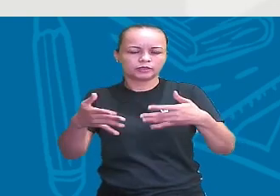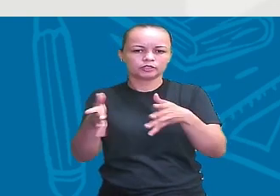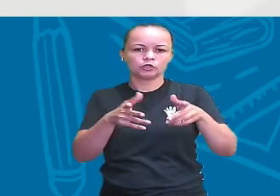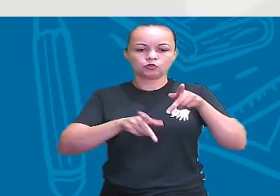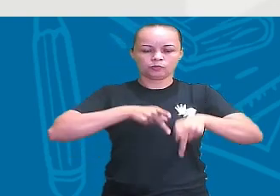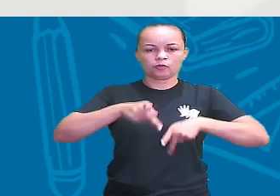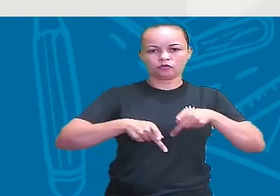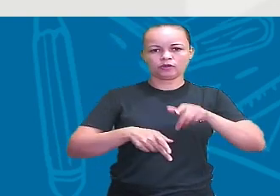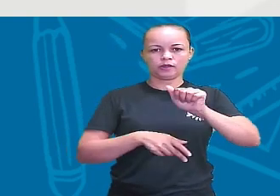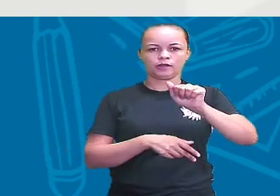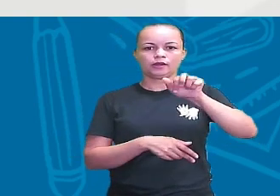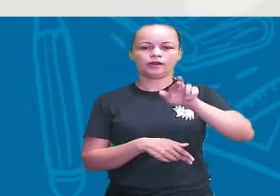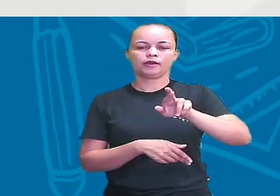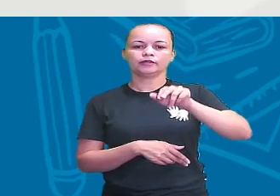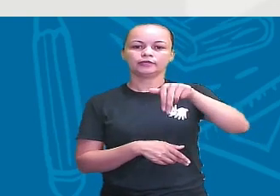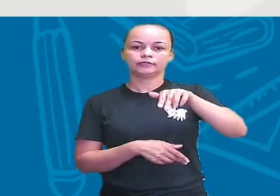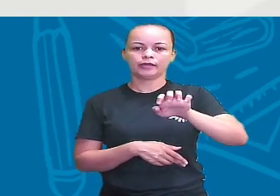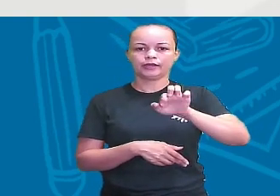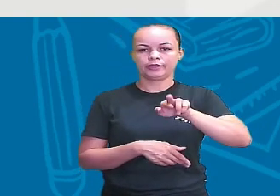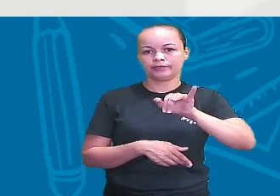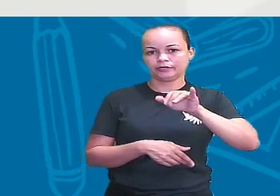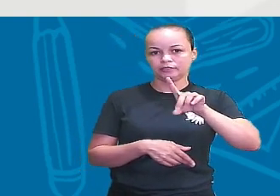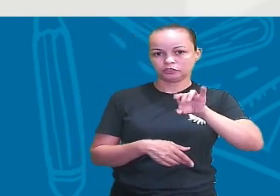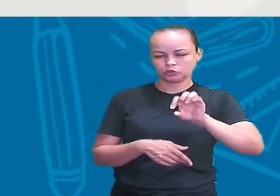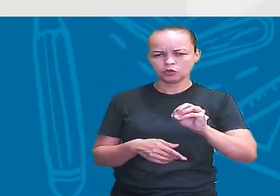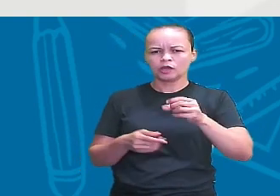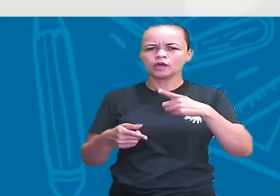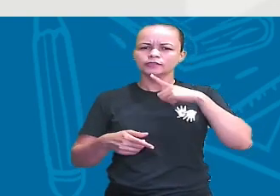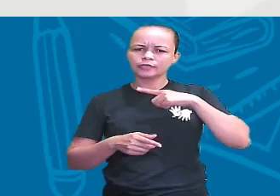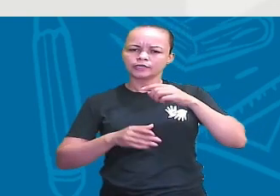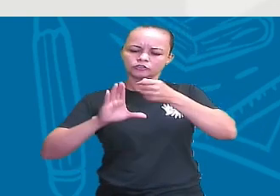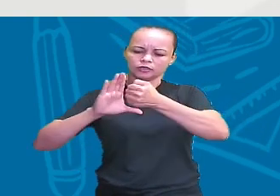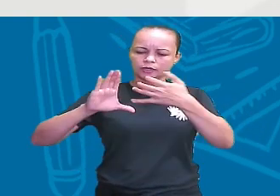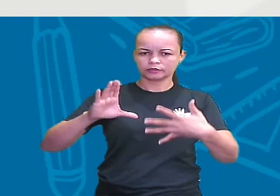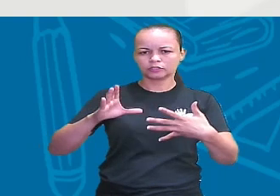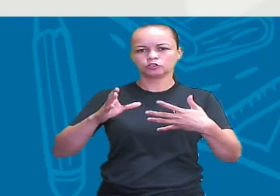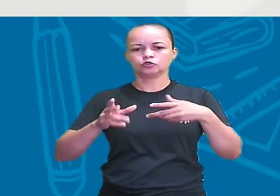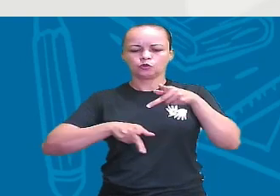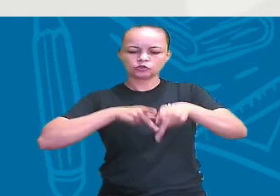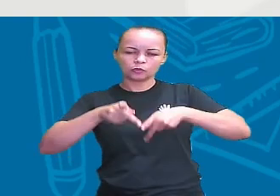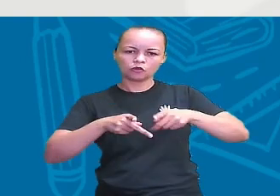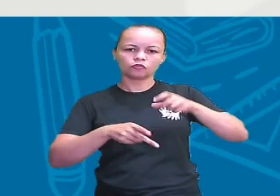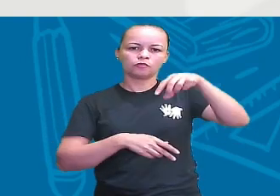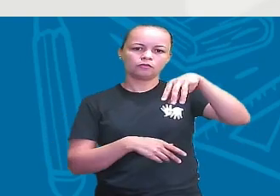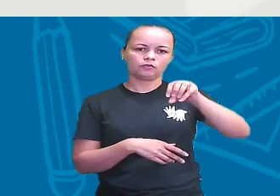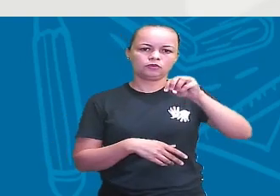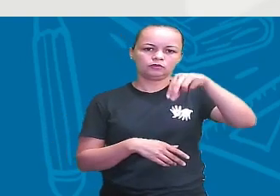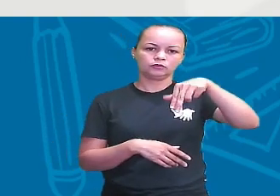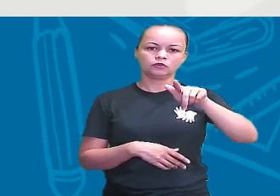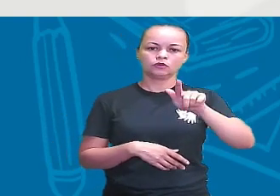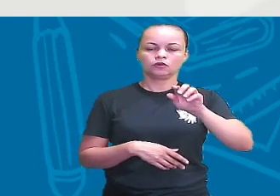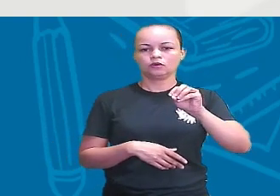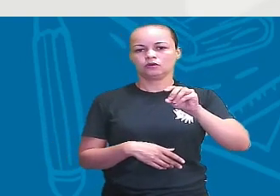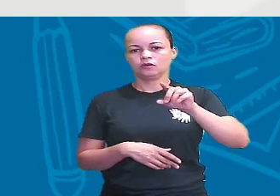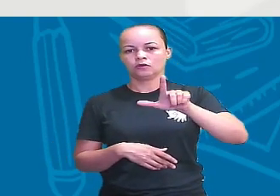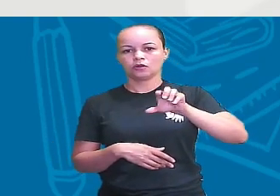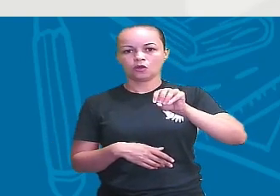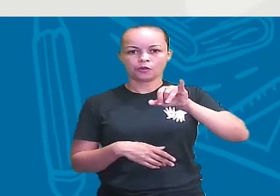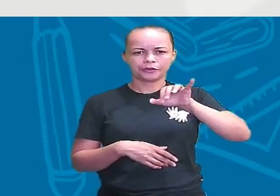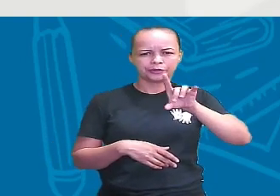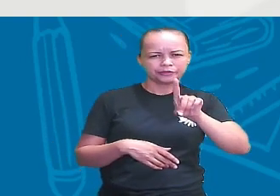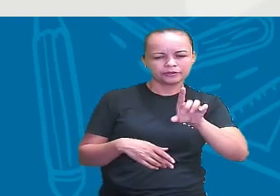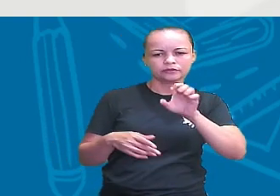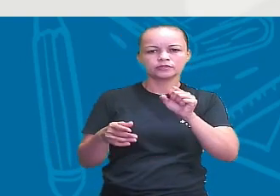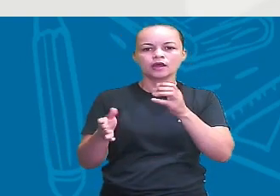eles tinham características dos povos mongóis, né? Dos povos mongoloides. Sendo que, nas escavações,